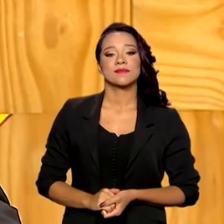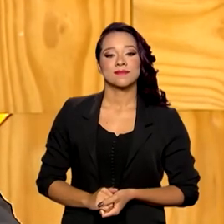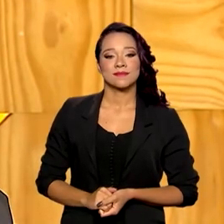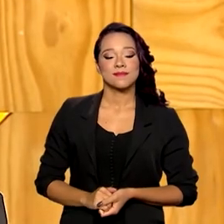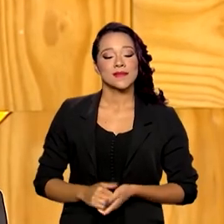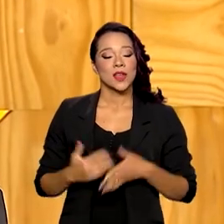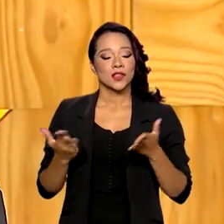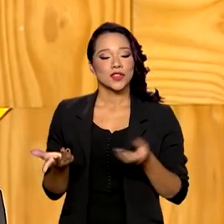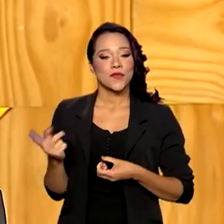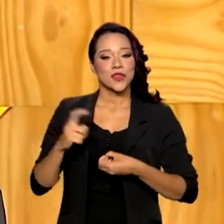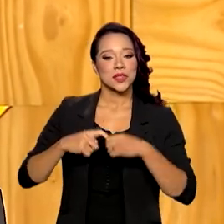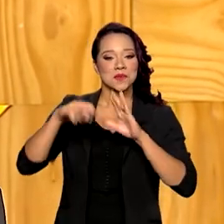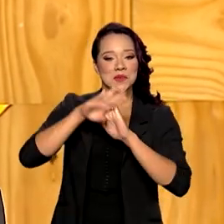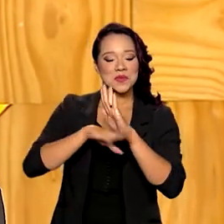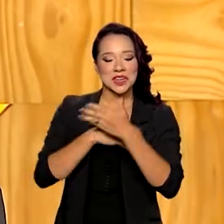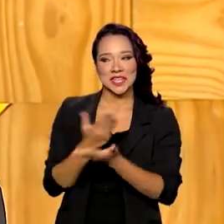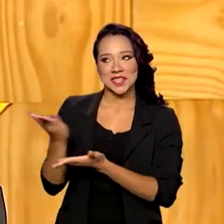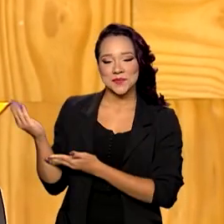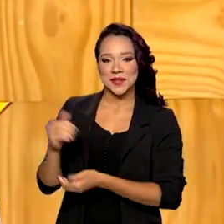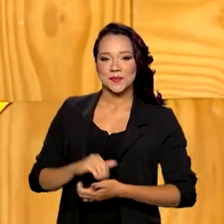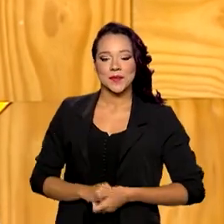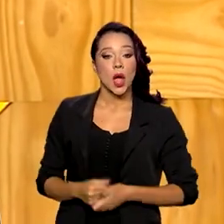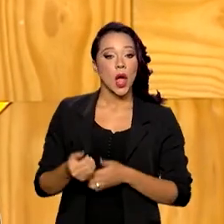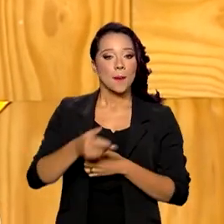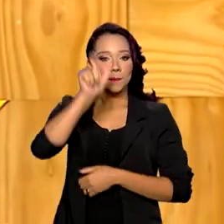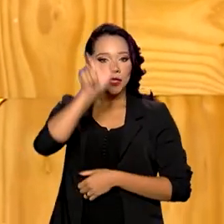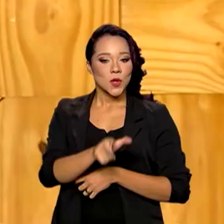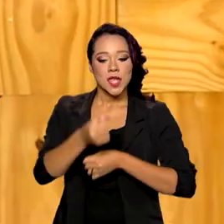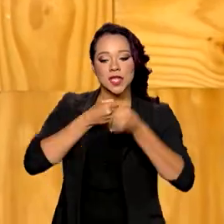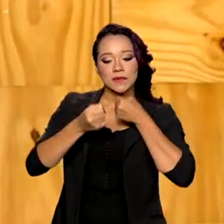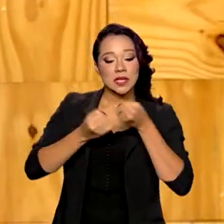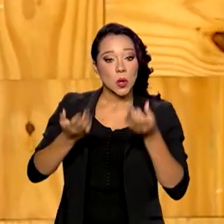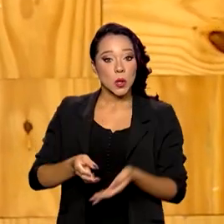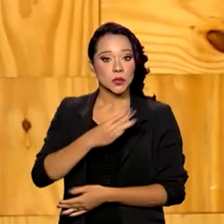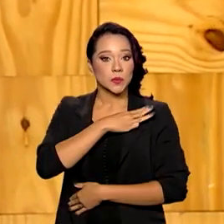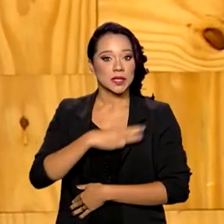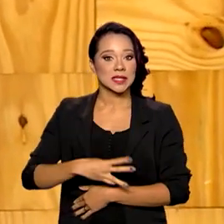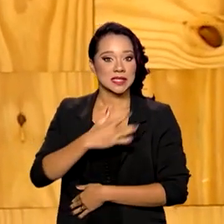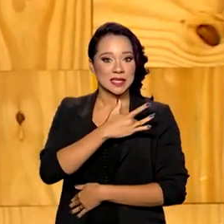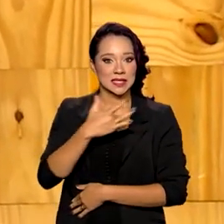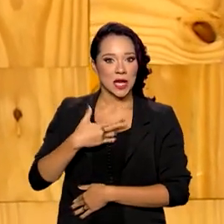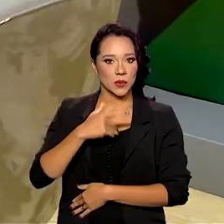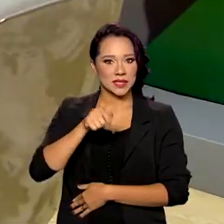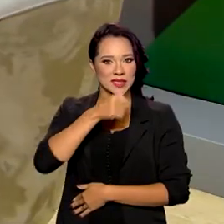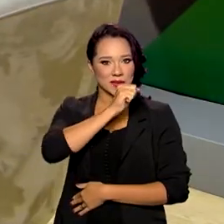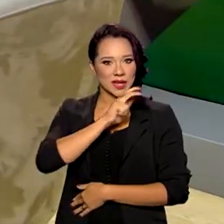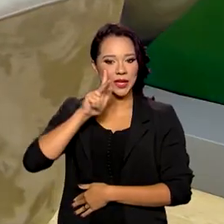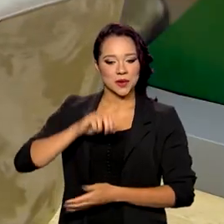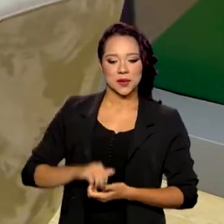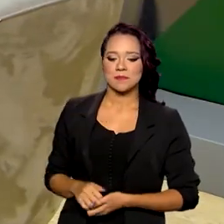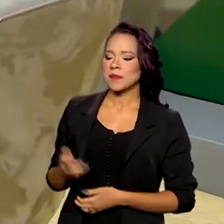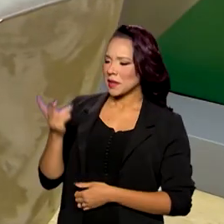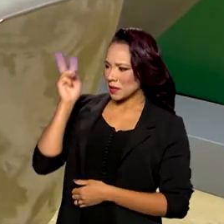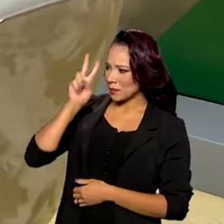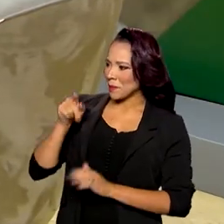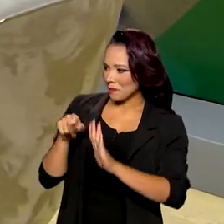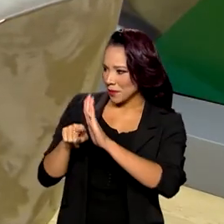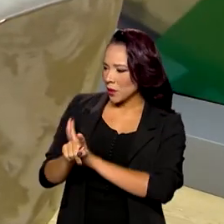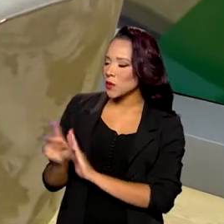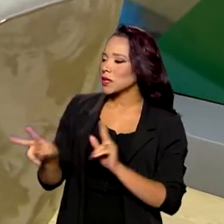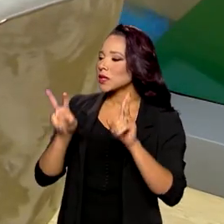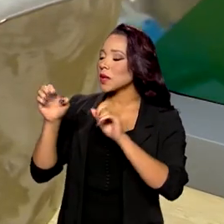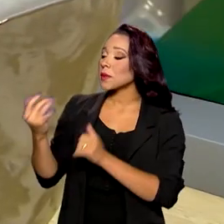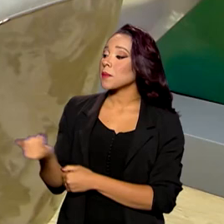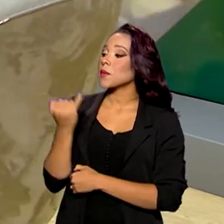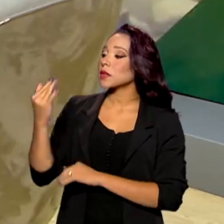Estamos de volta com o Brasil em Pauta. O entrevistado é Ministro da Saúde, Marcelo Queiroga. Deixei aquela pergunta para o senhor em relação